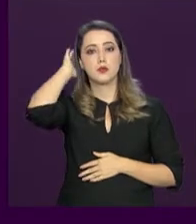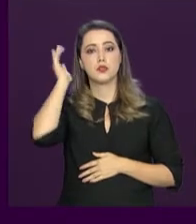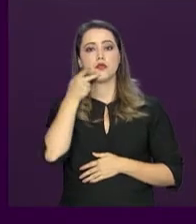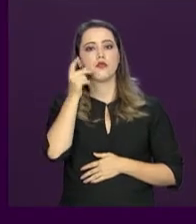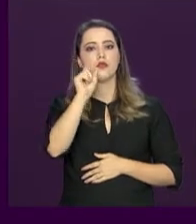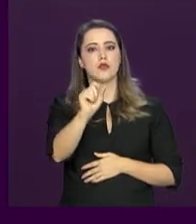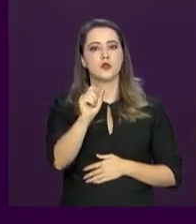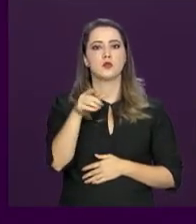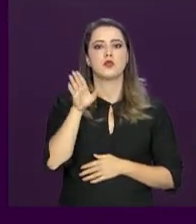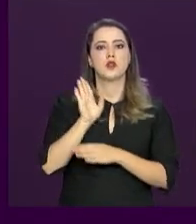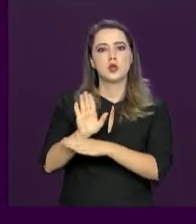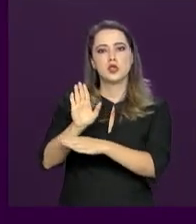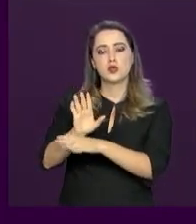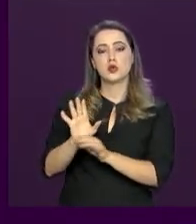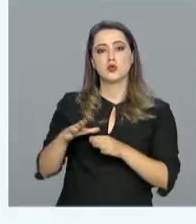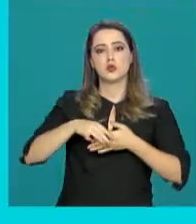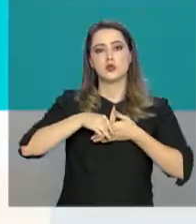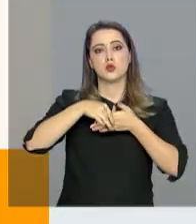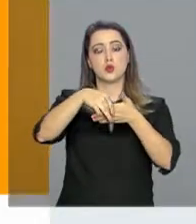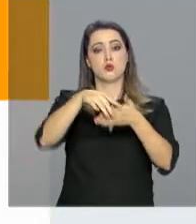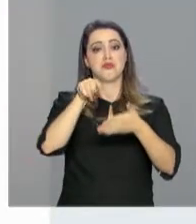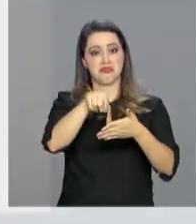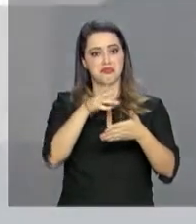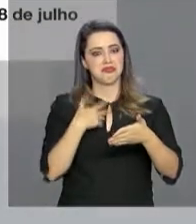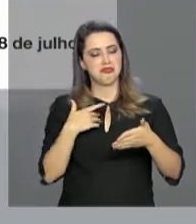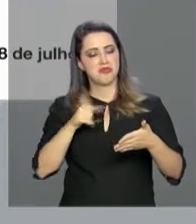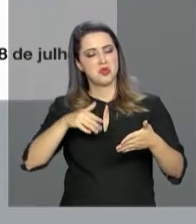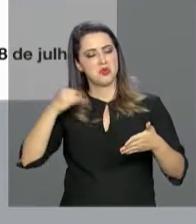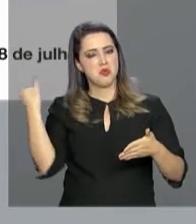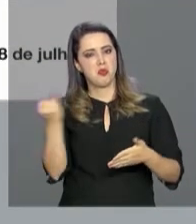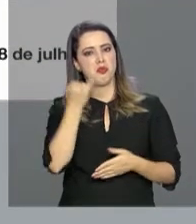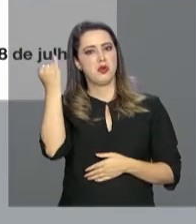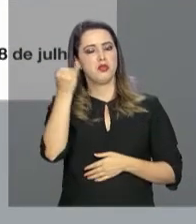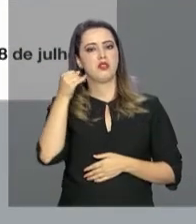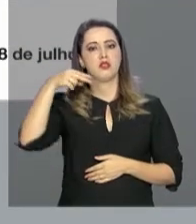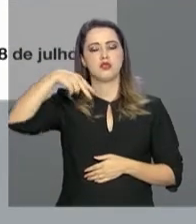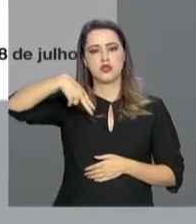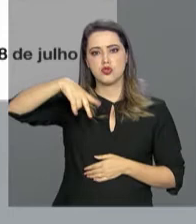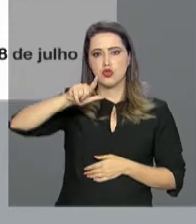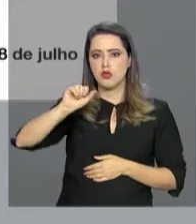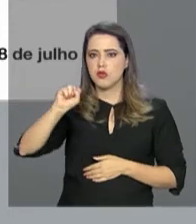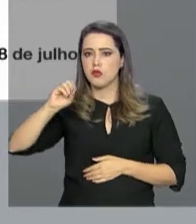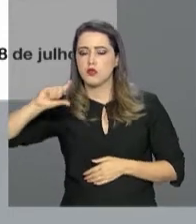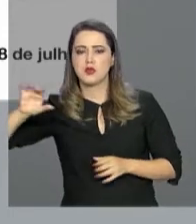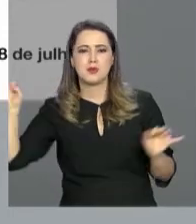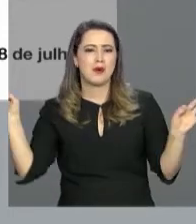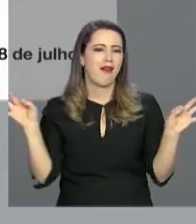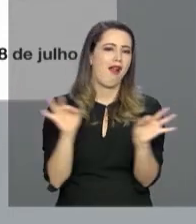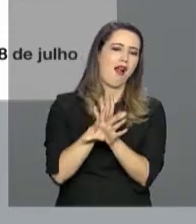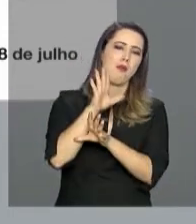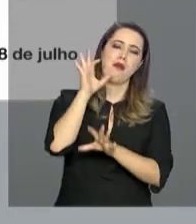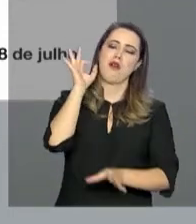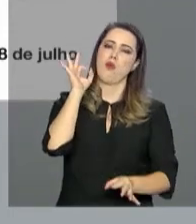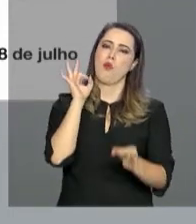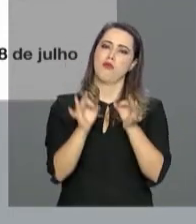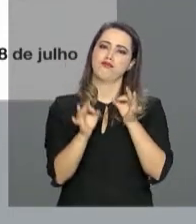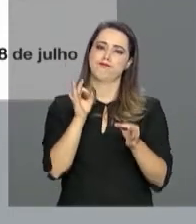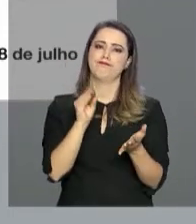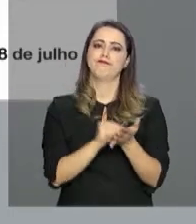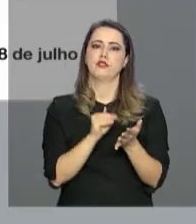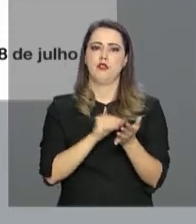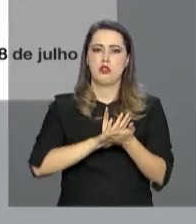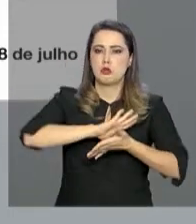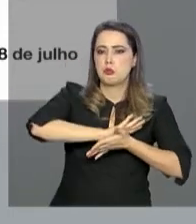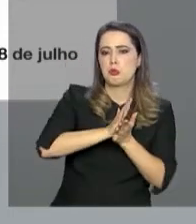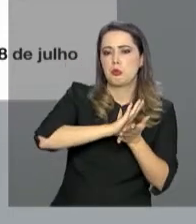disse que as contribuições do líder sul-africano continuam como exemplo para nortear o combate à injustiça, à intolerância e à